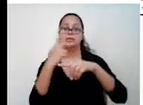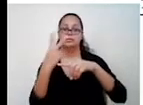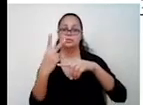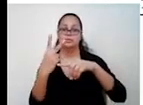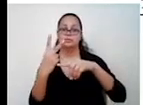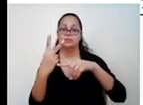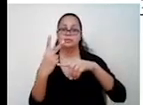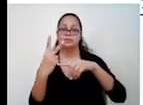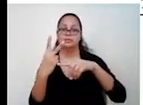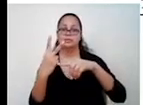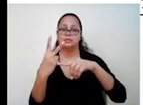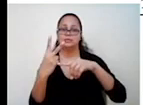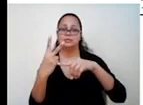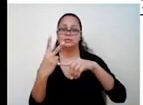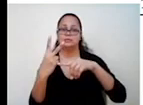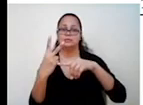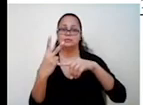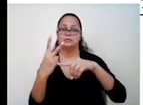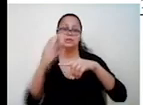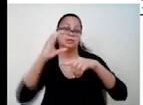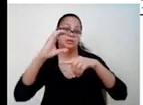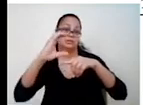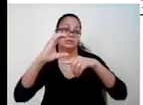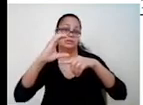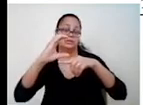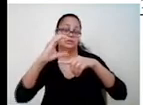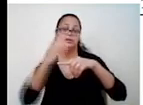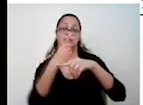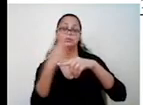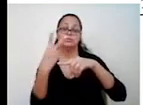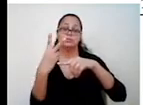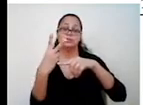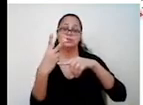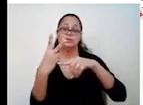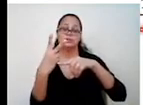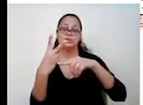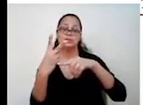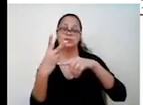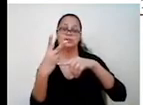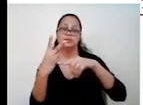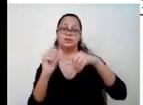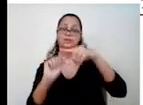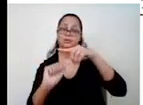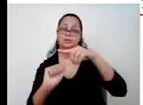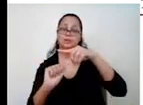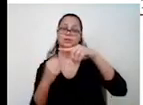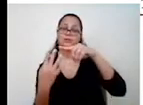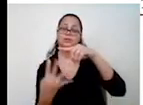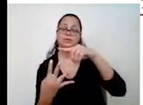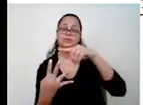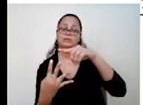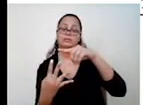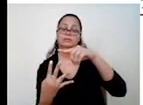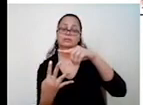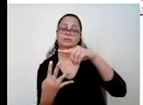12. É o C. Que é o número sem letra. Terminamente. 12 dividido por 4. lá.